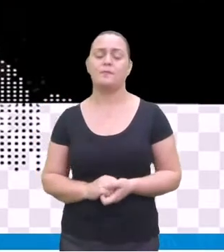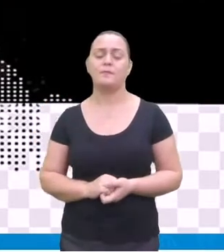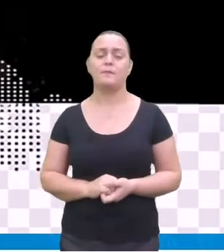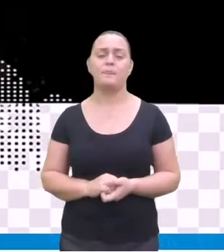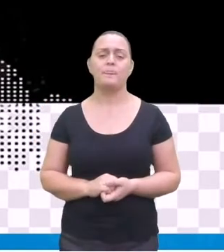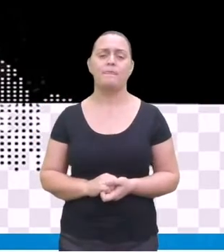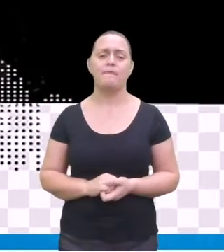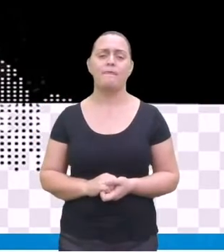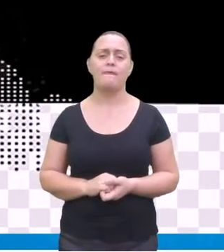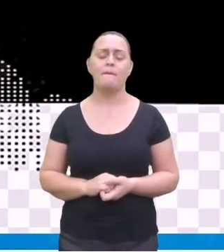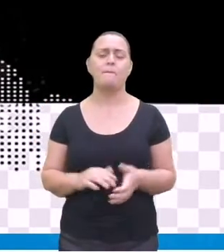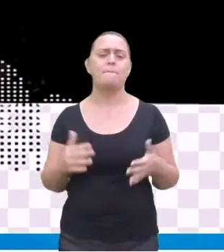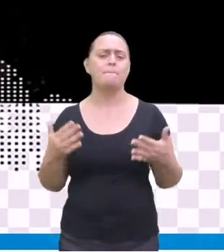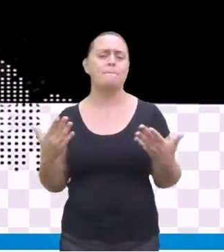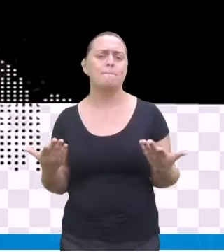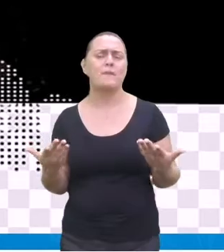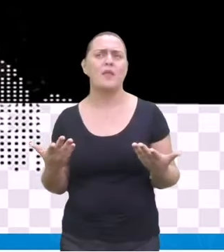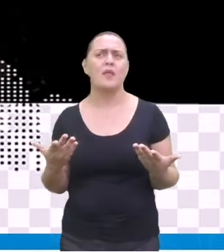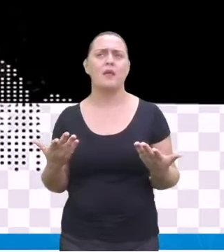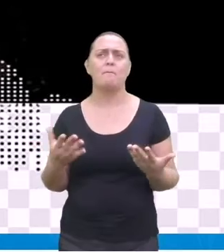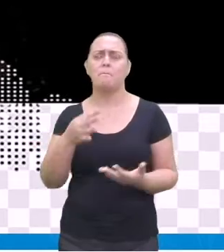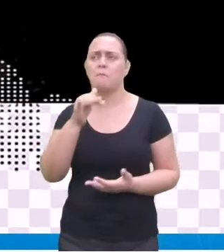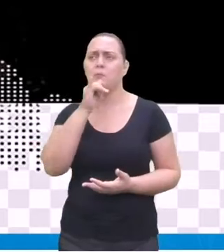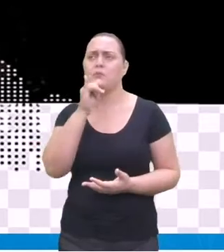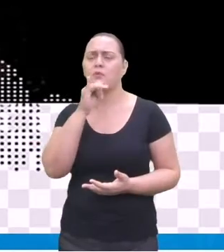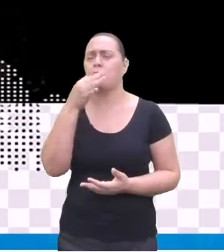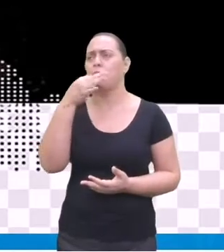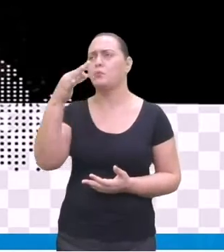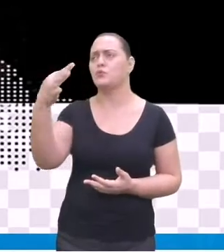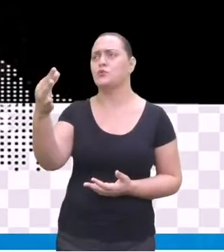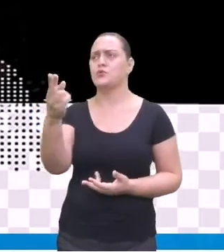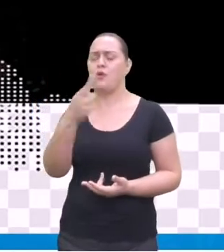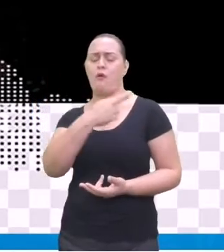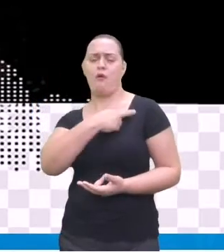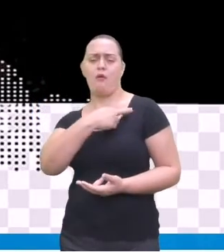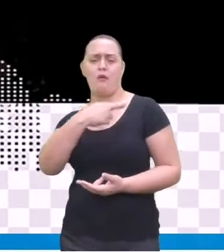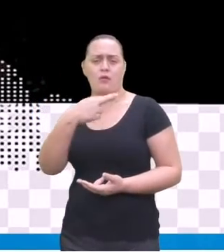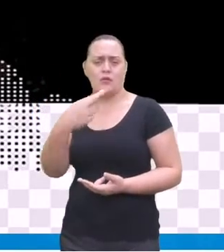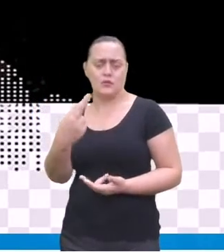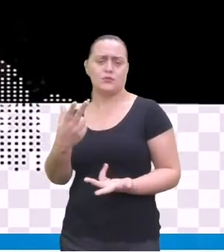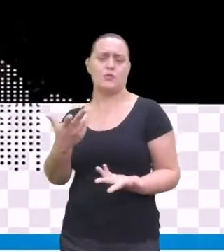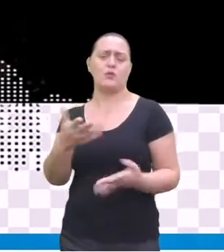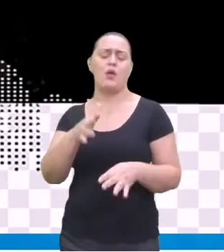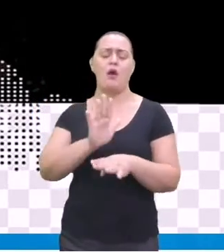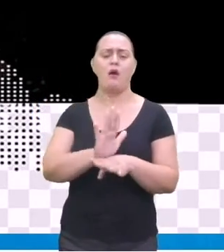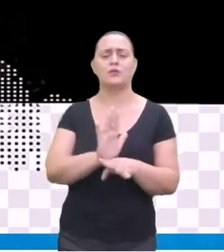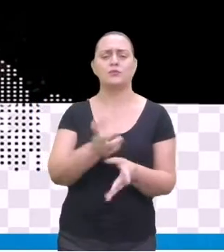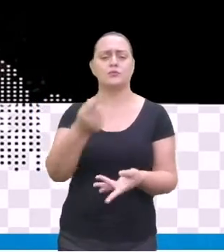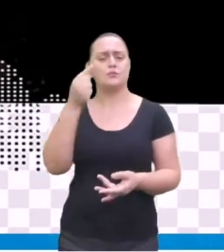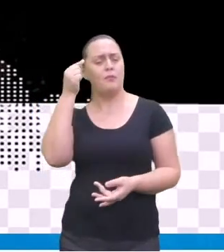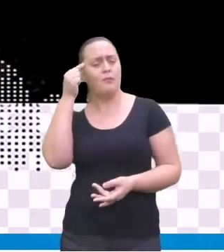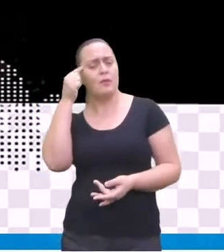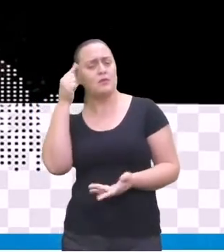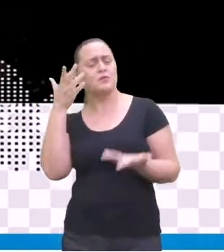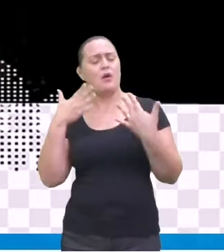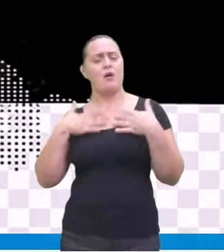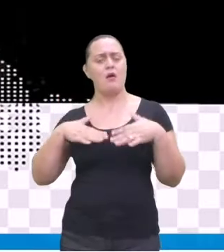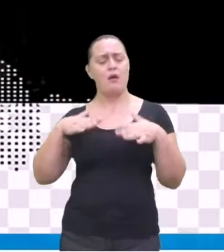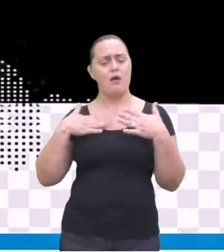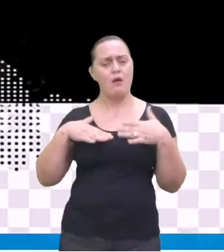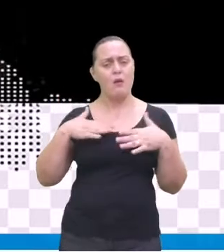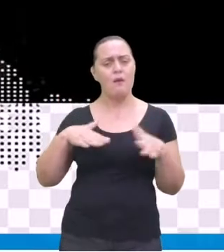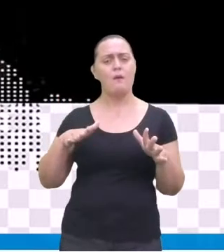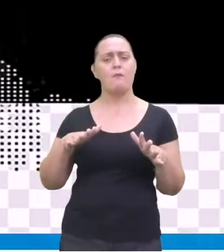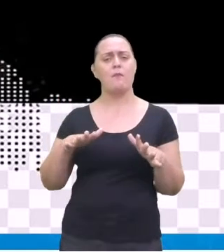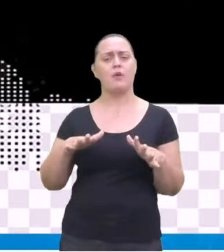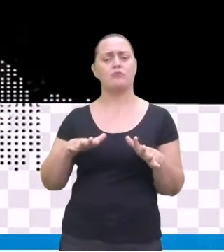as músicas europeias e indígenas, todos os estados tiveram influências dessas músicas,